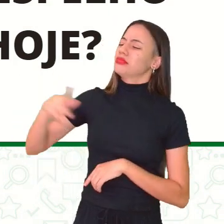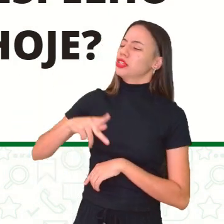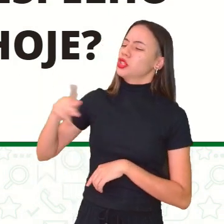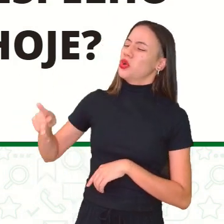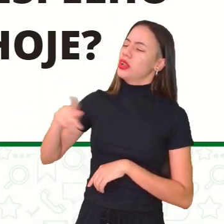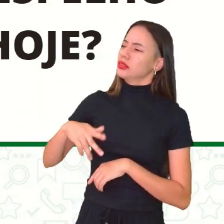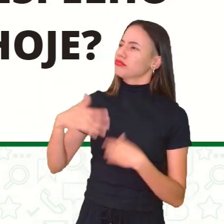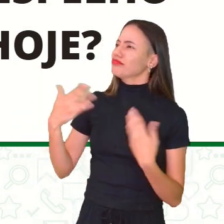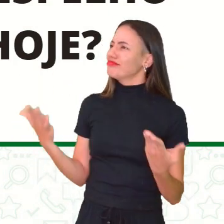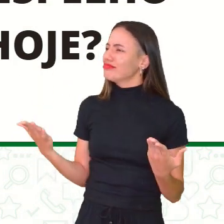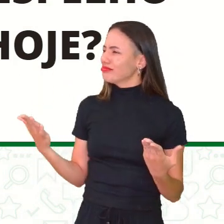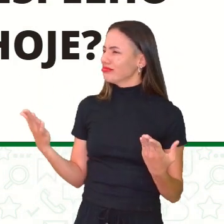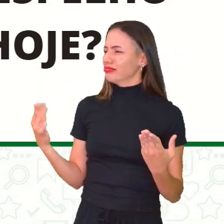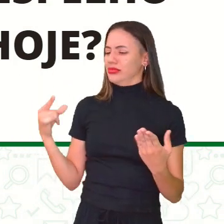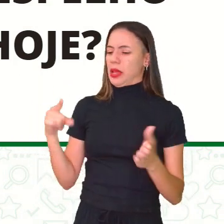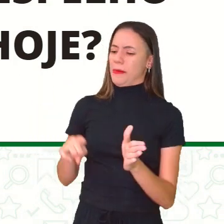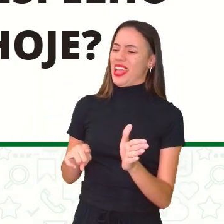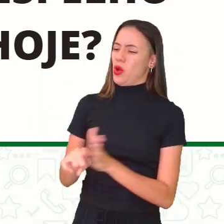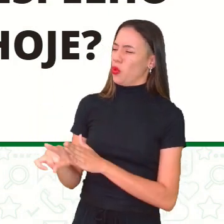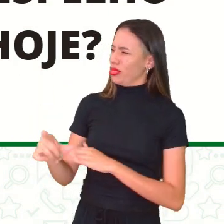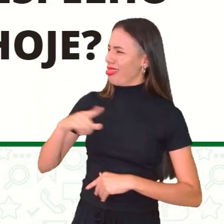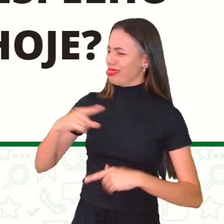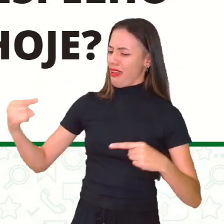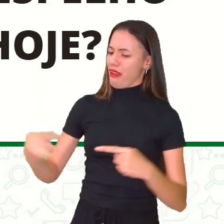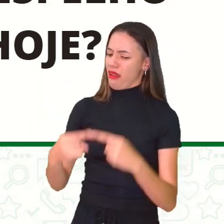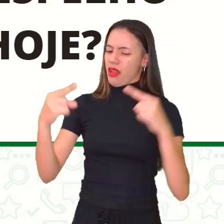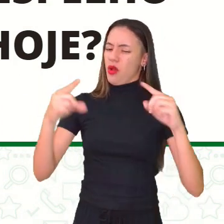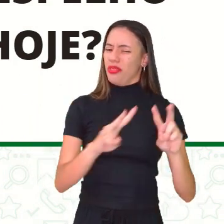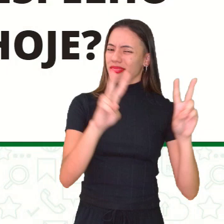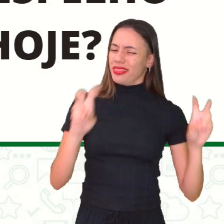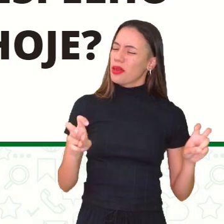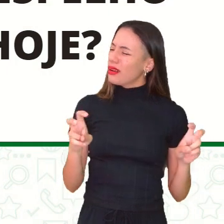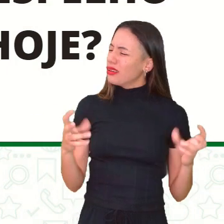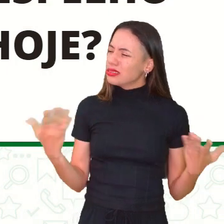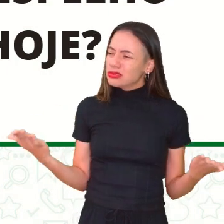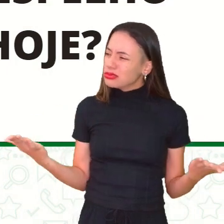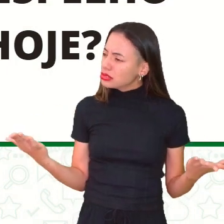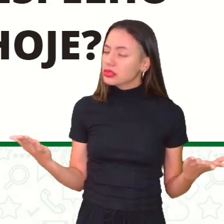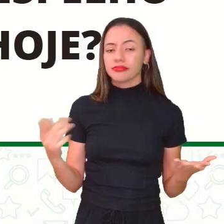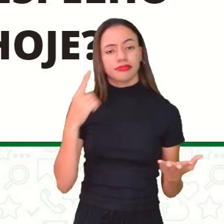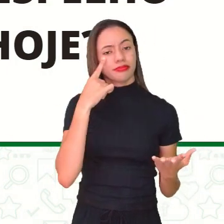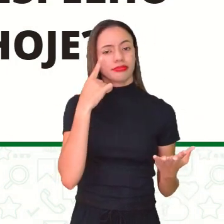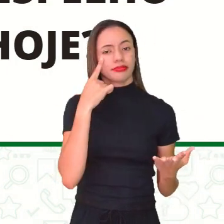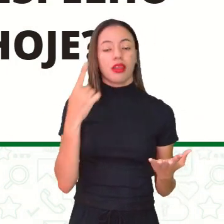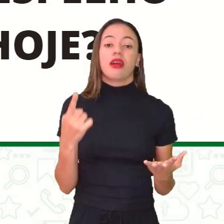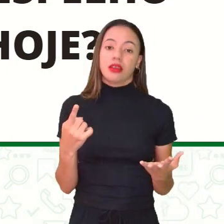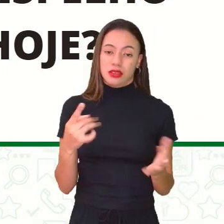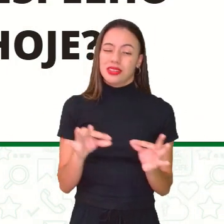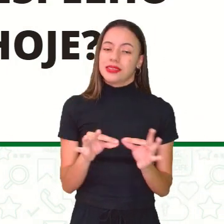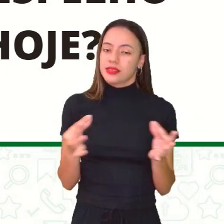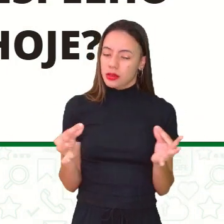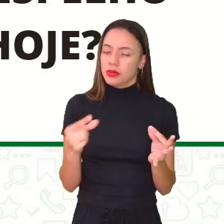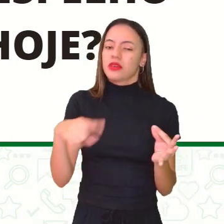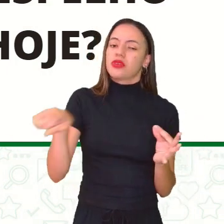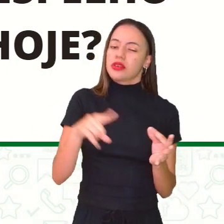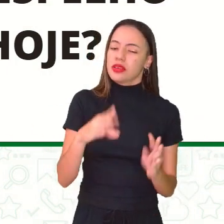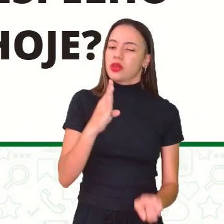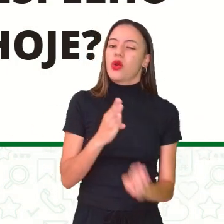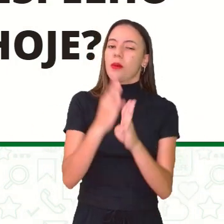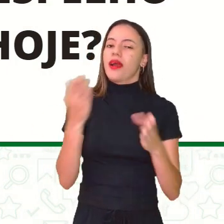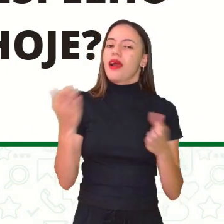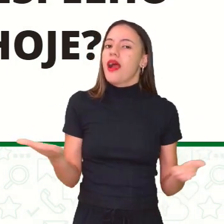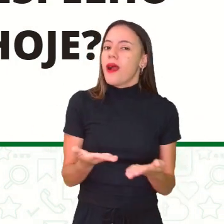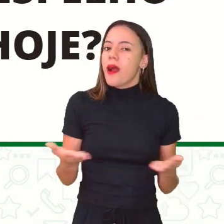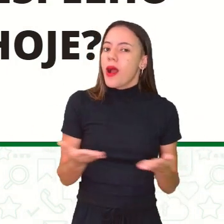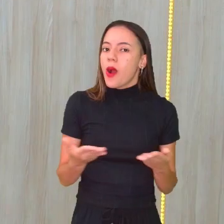ver esta pergunta com o tema de hoje? É muito simples e a gente vai saber agora,